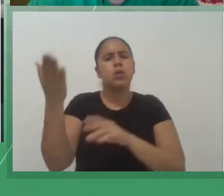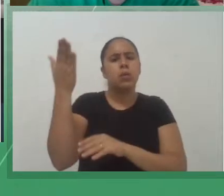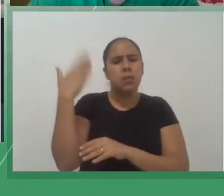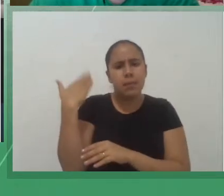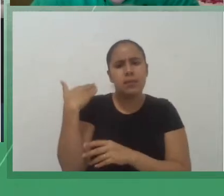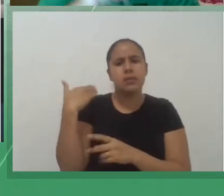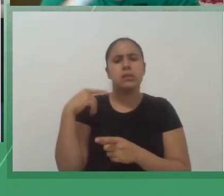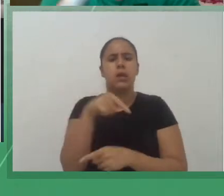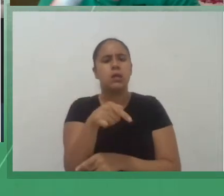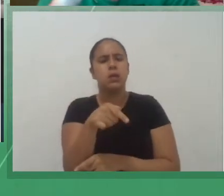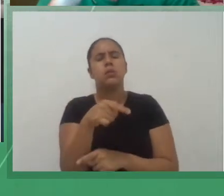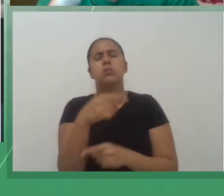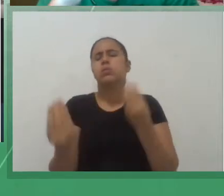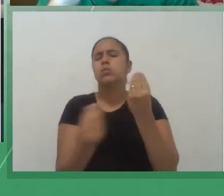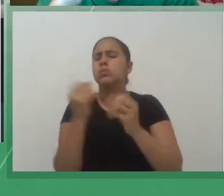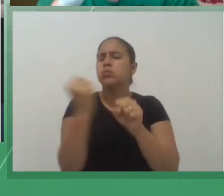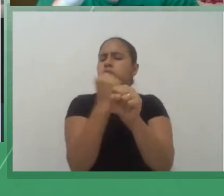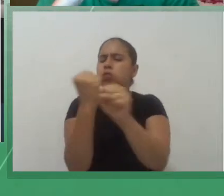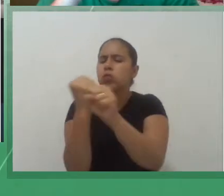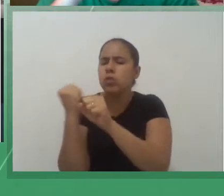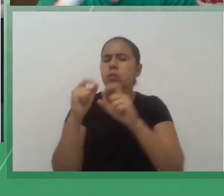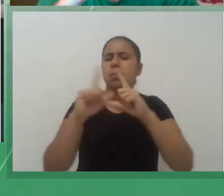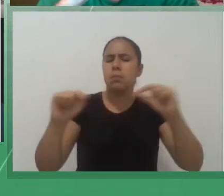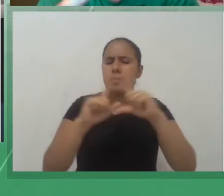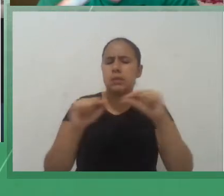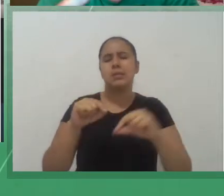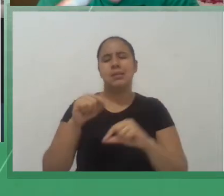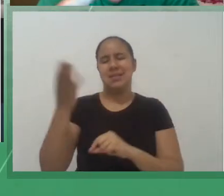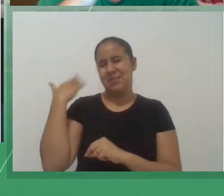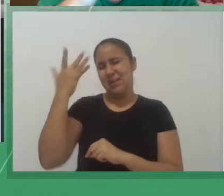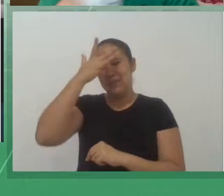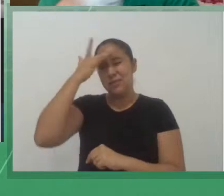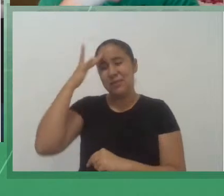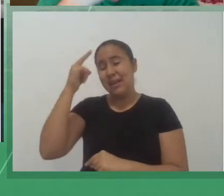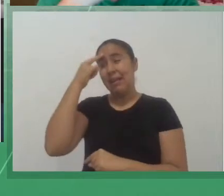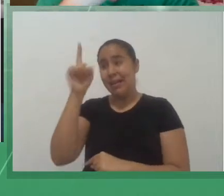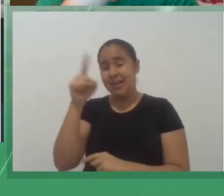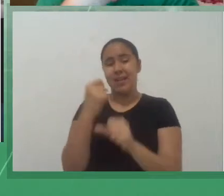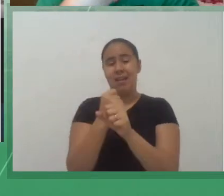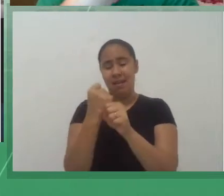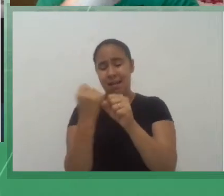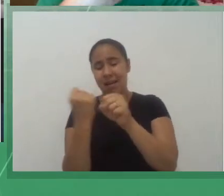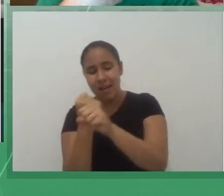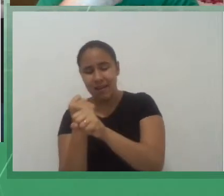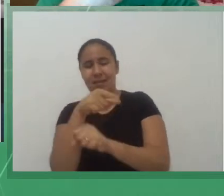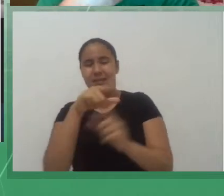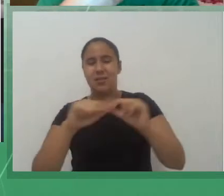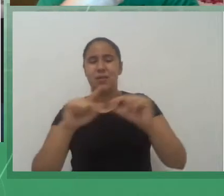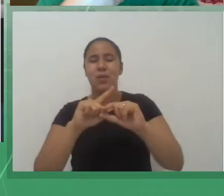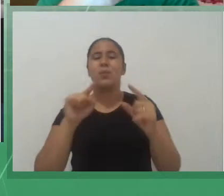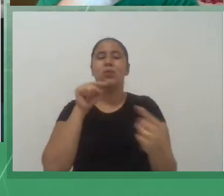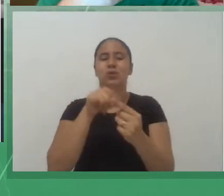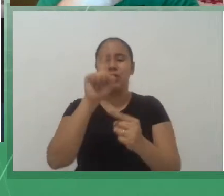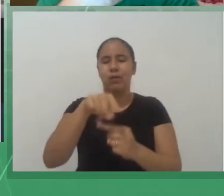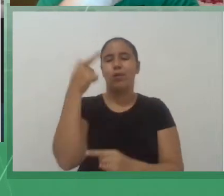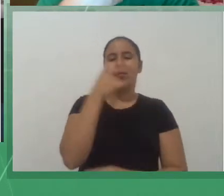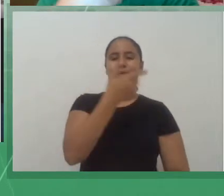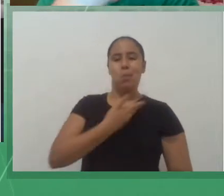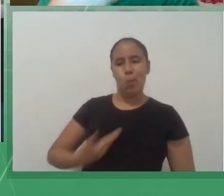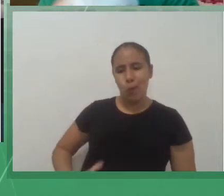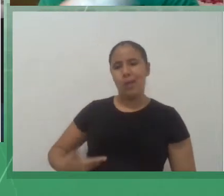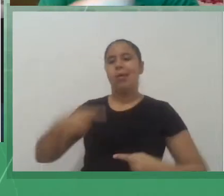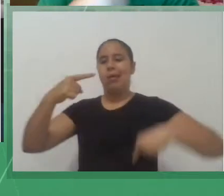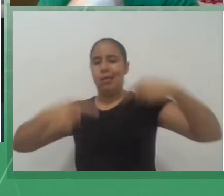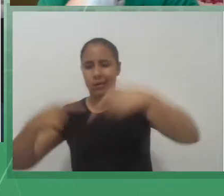como se fosse uma solução política algo muito moderno então eu tô lendo alguns autores e assistindo alguns